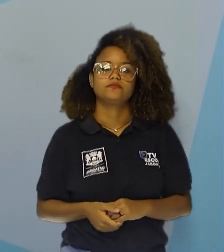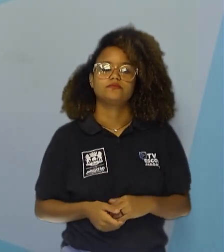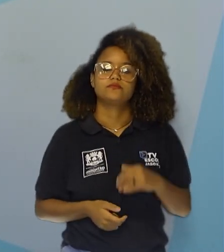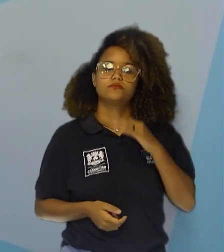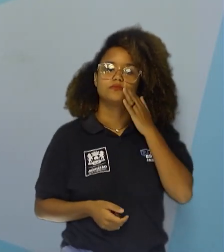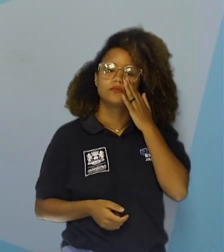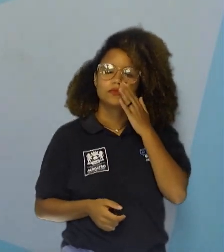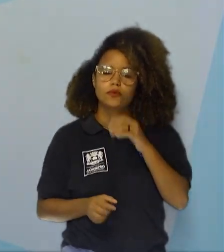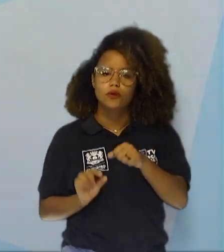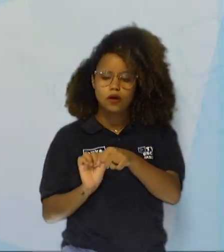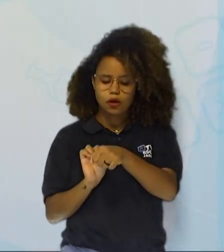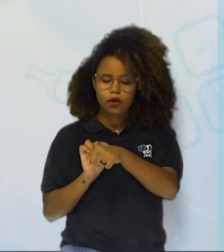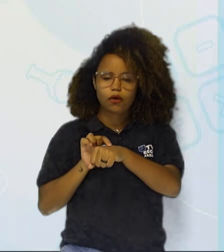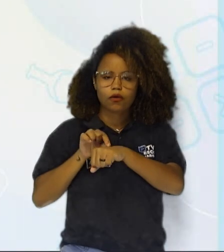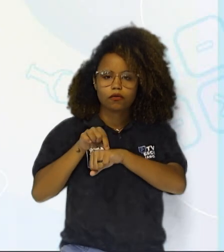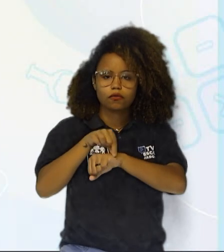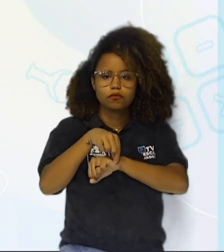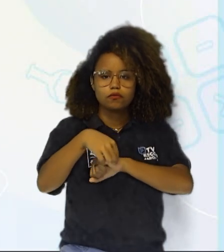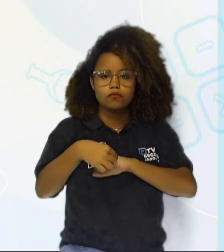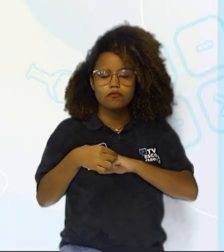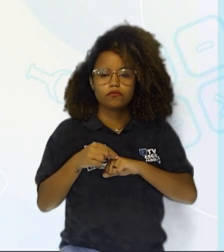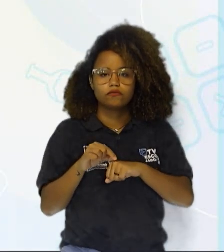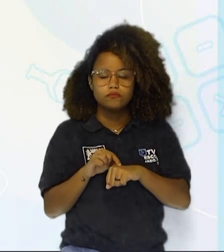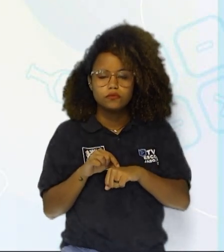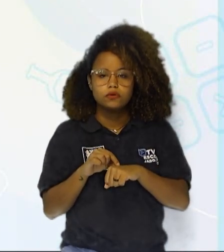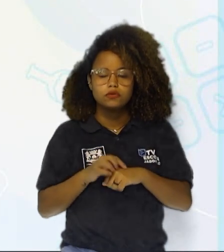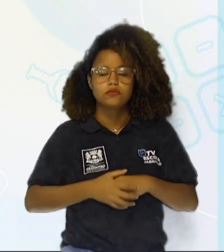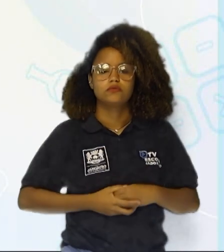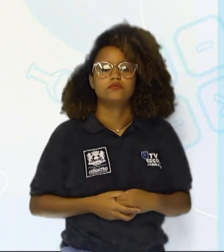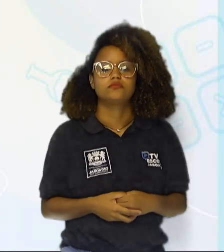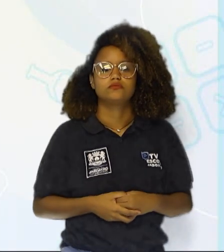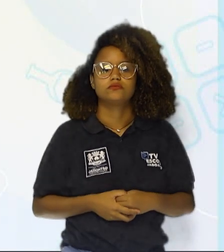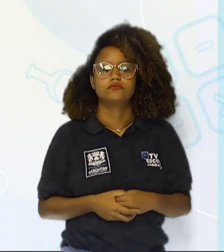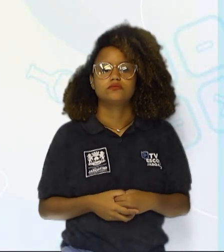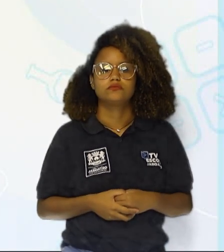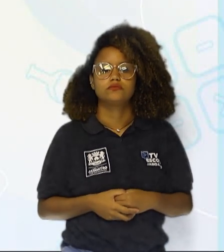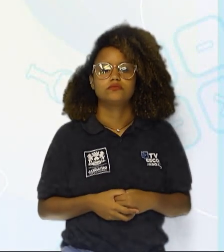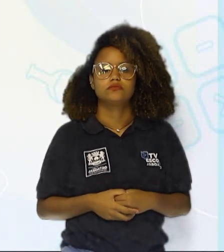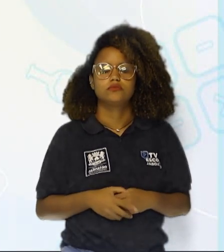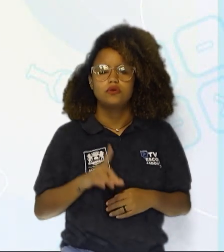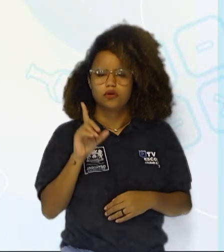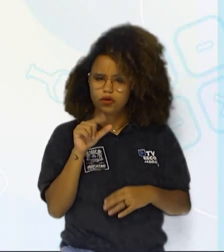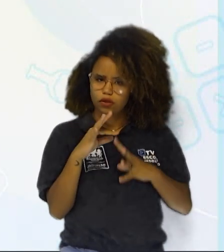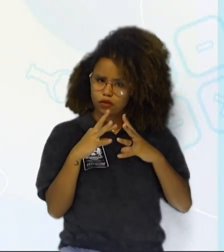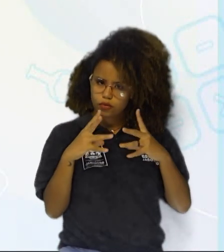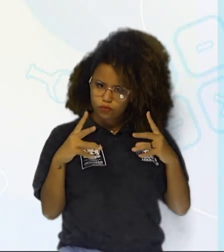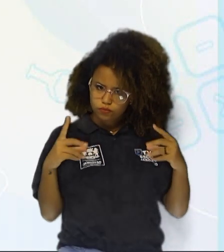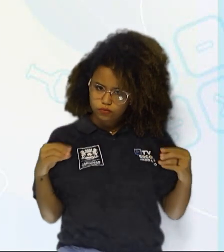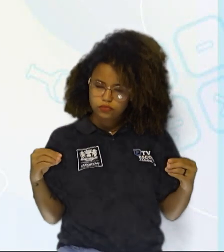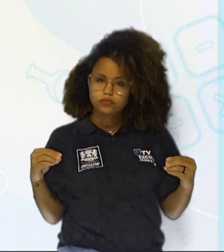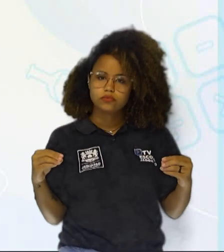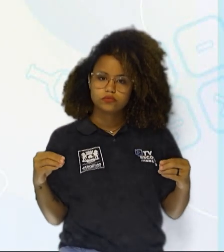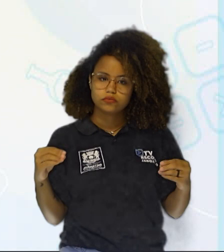A formiga. A formiga. formiga, ela é uma decompositora?